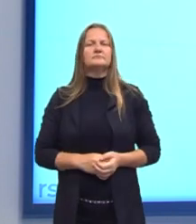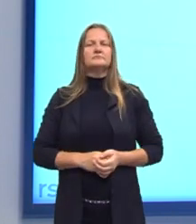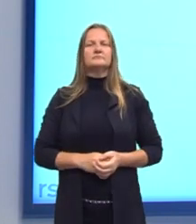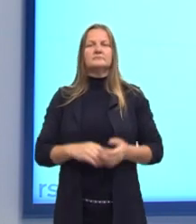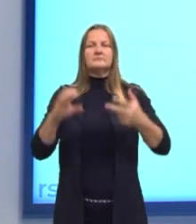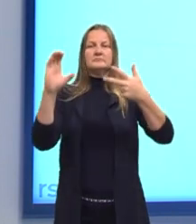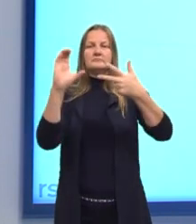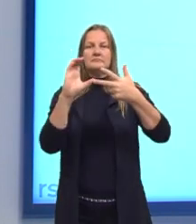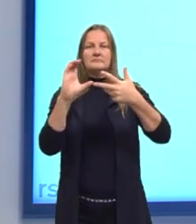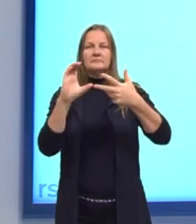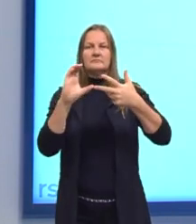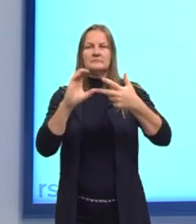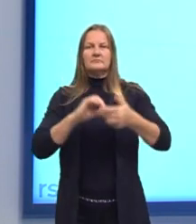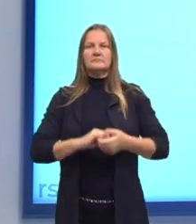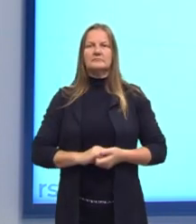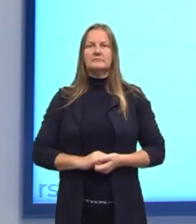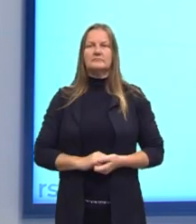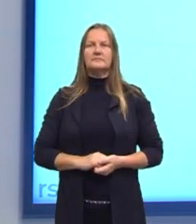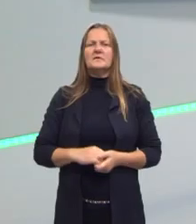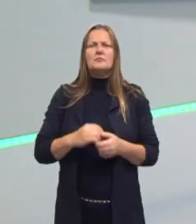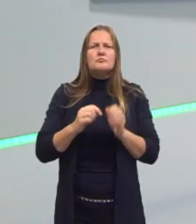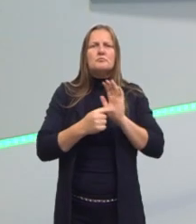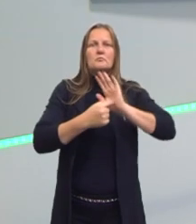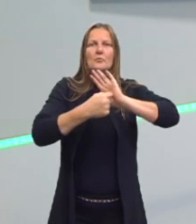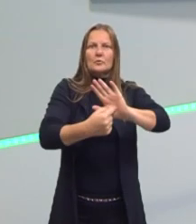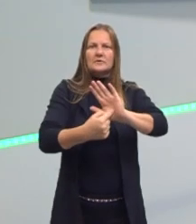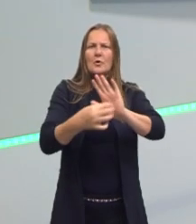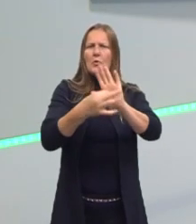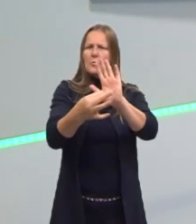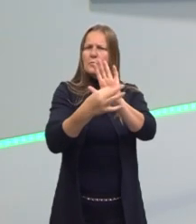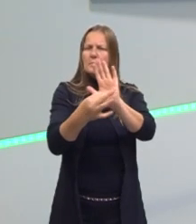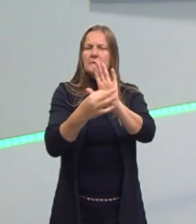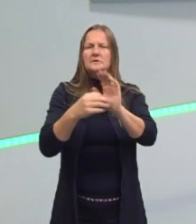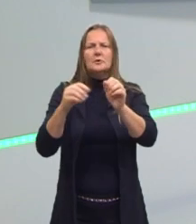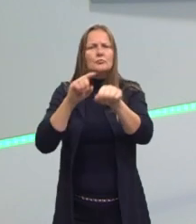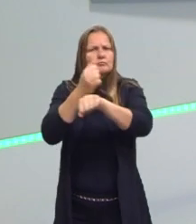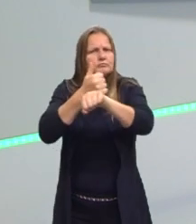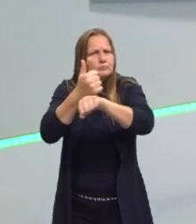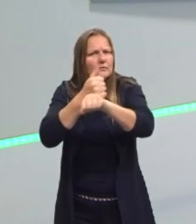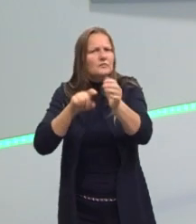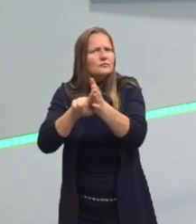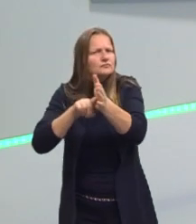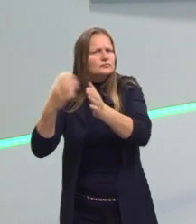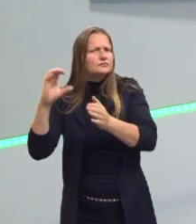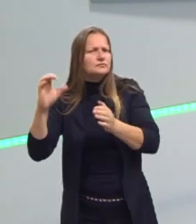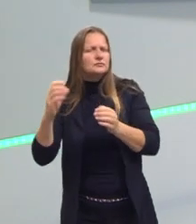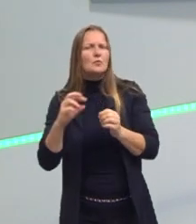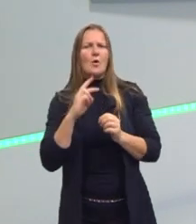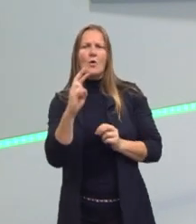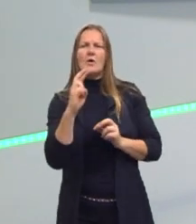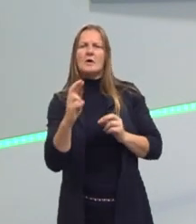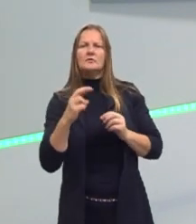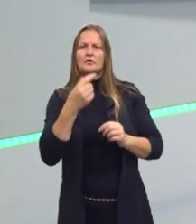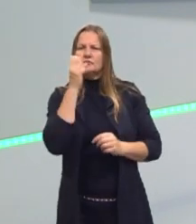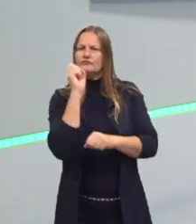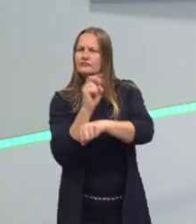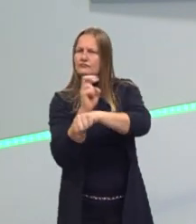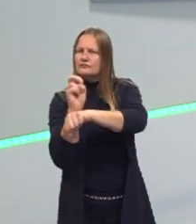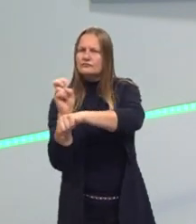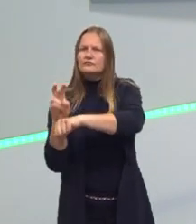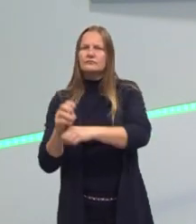Letra C. Demonstrar a opinião de cientistas sobre as reações aos vírus?